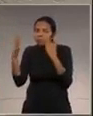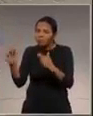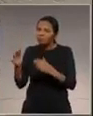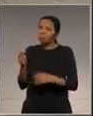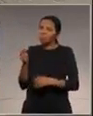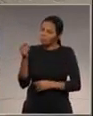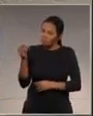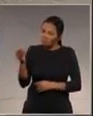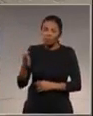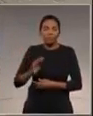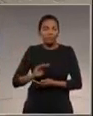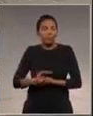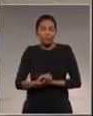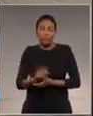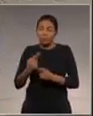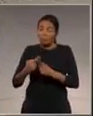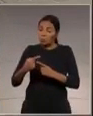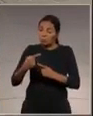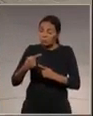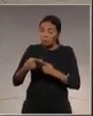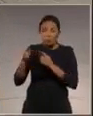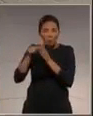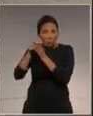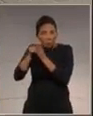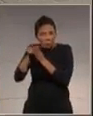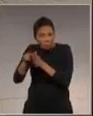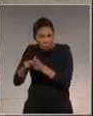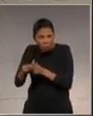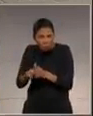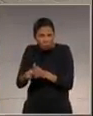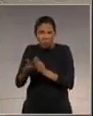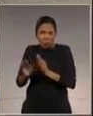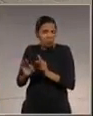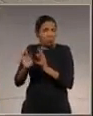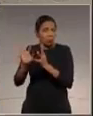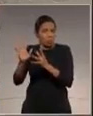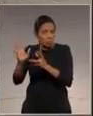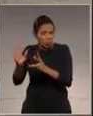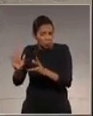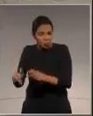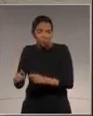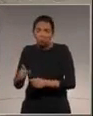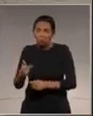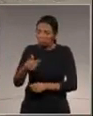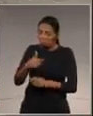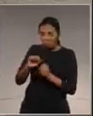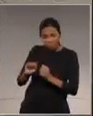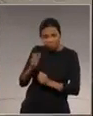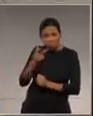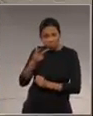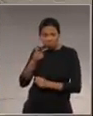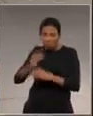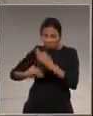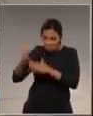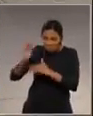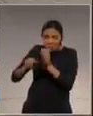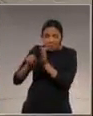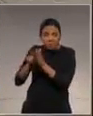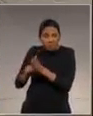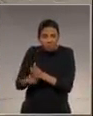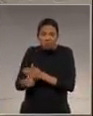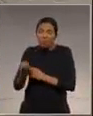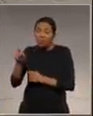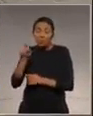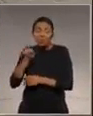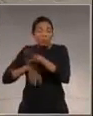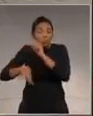pelo seu espírito investigativo, assim posso taxar, de buscar e trazer até essa casa